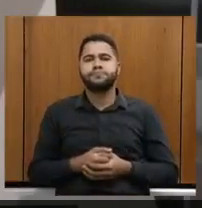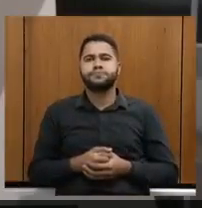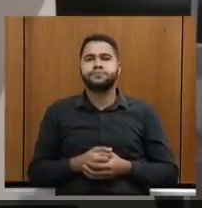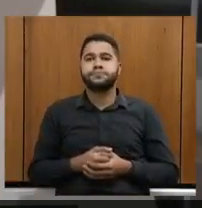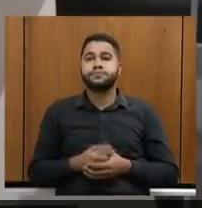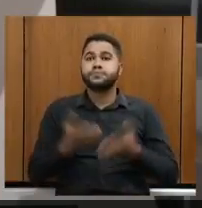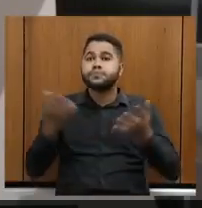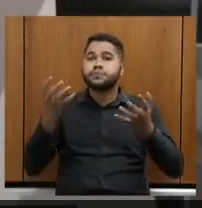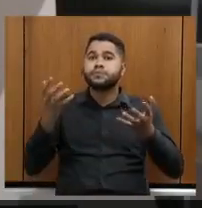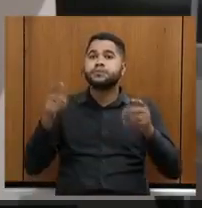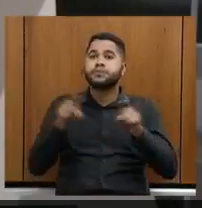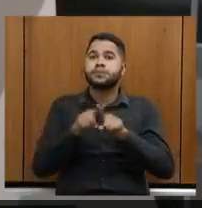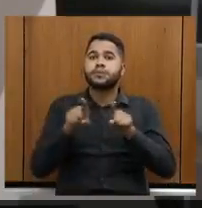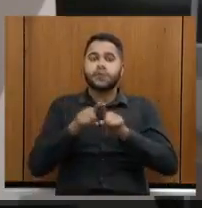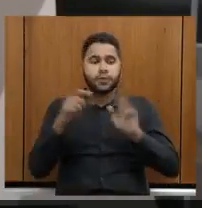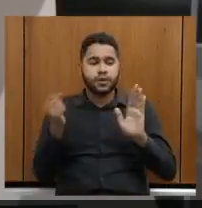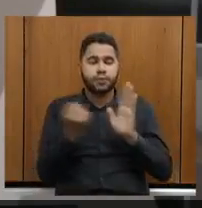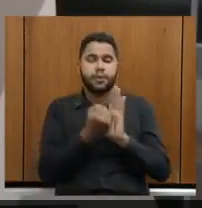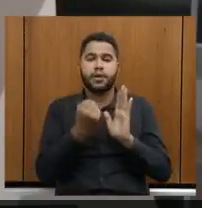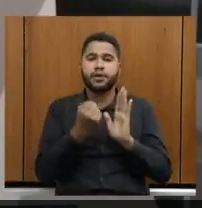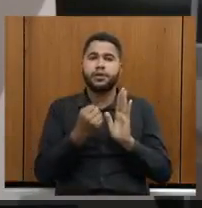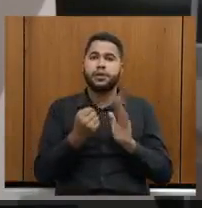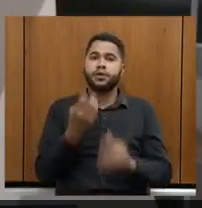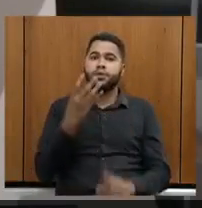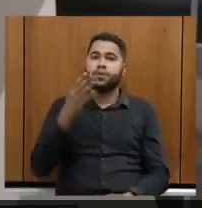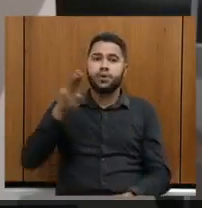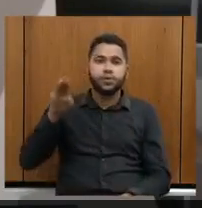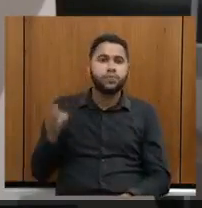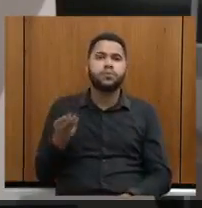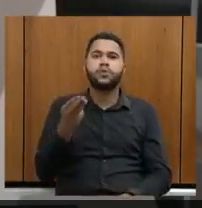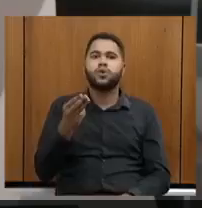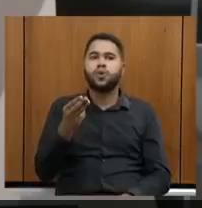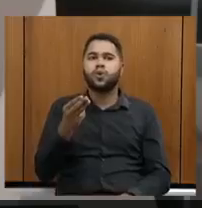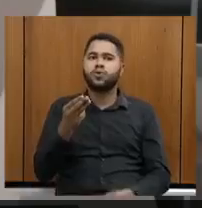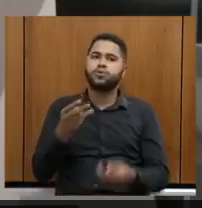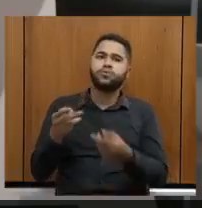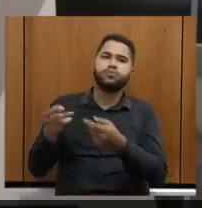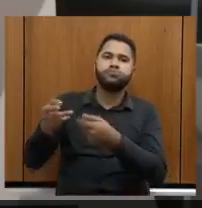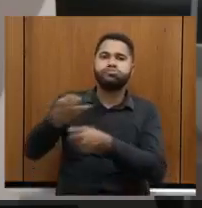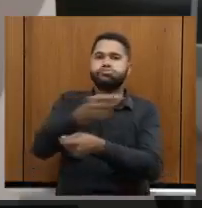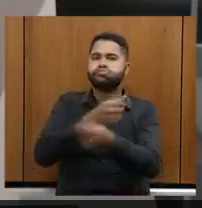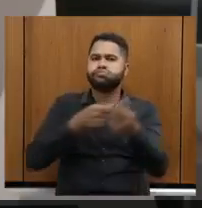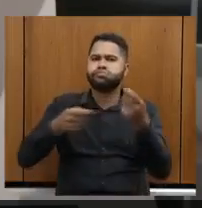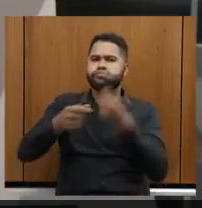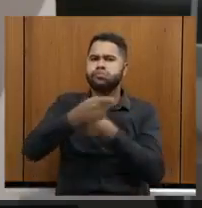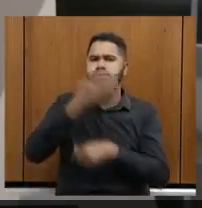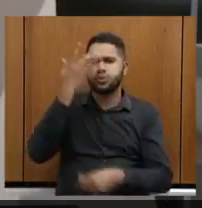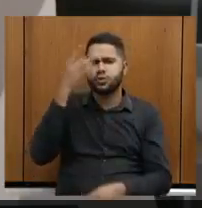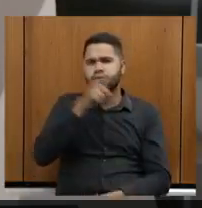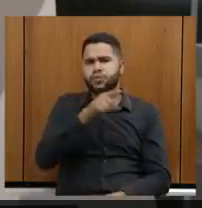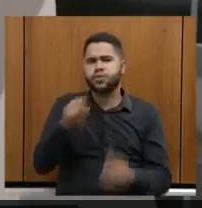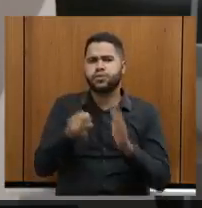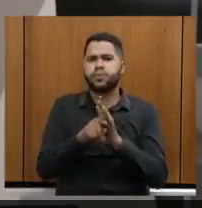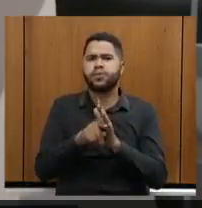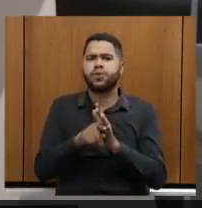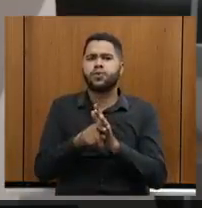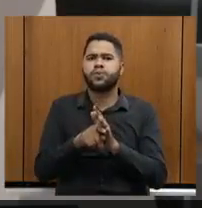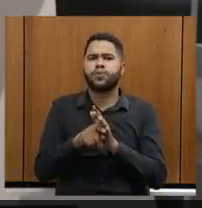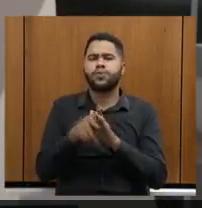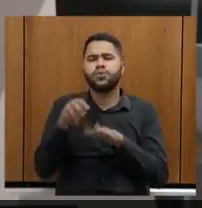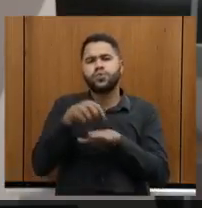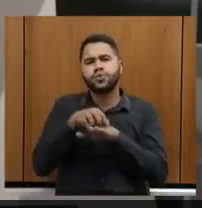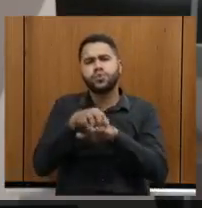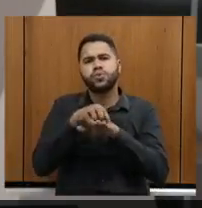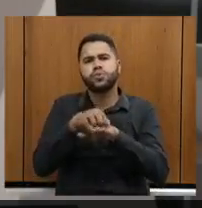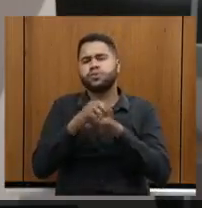Eu quero falar ainda do marketing, porque nós temos 4 milhões rodando nesse momento. Não sei se vocês viram a campanha nossa de turismo que está